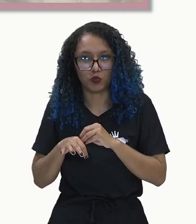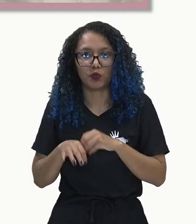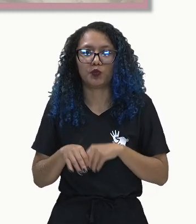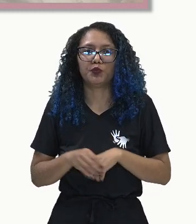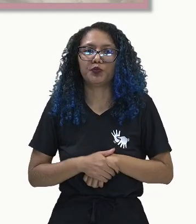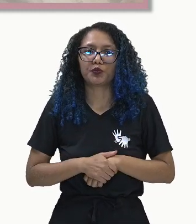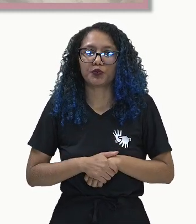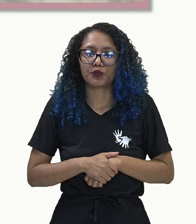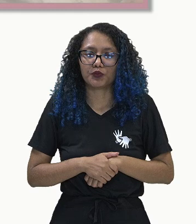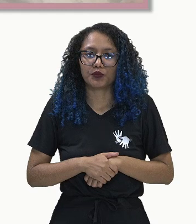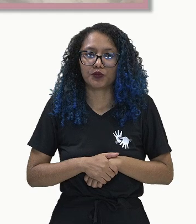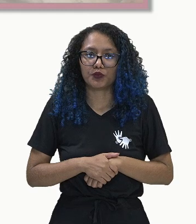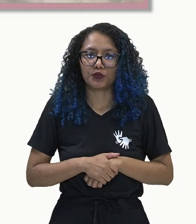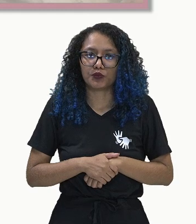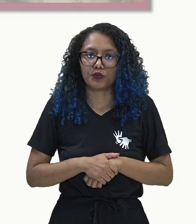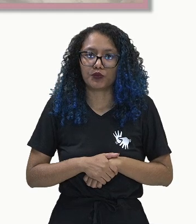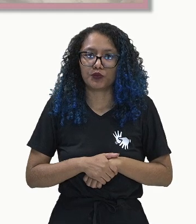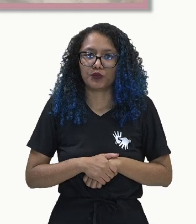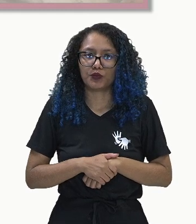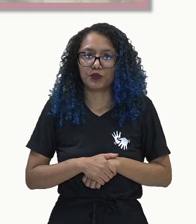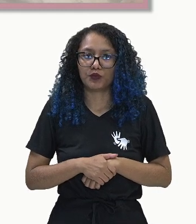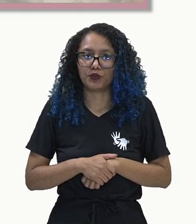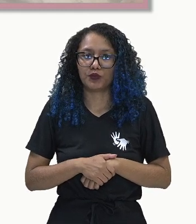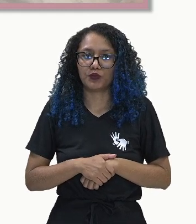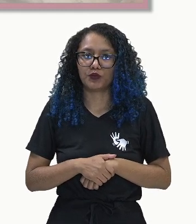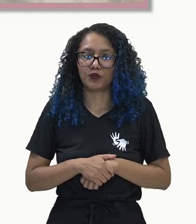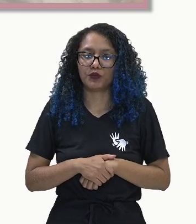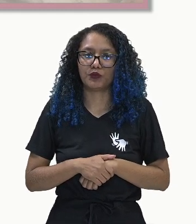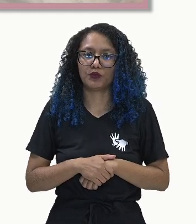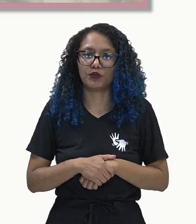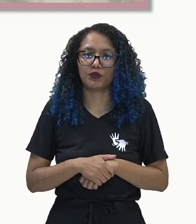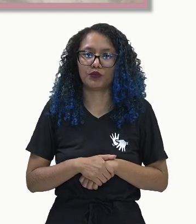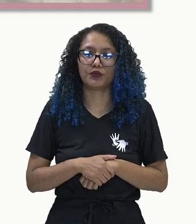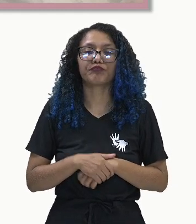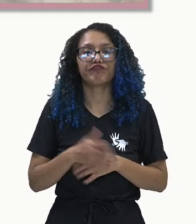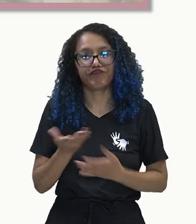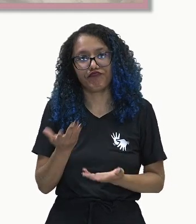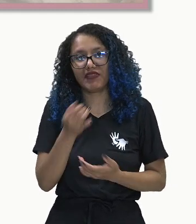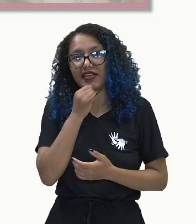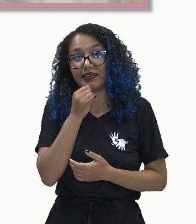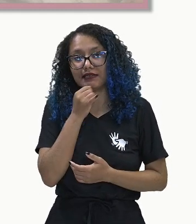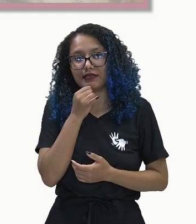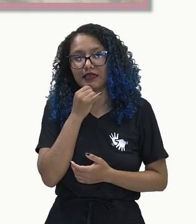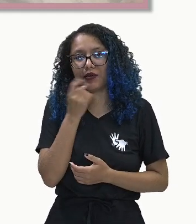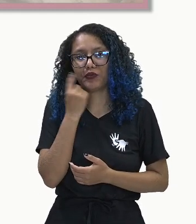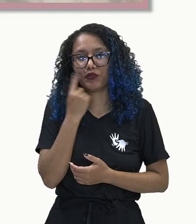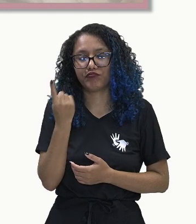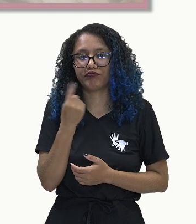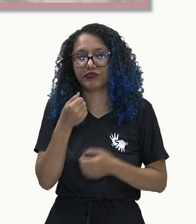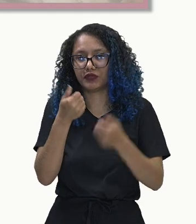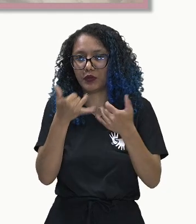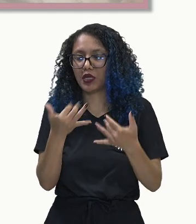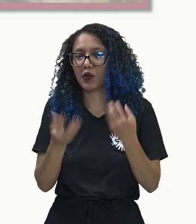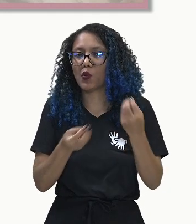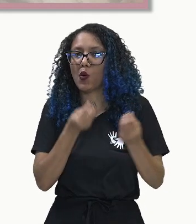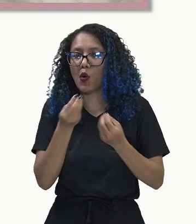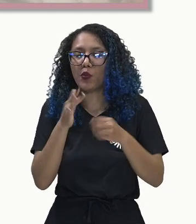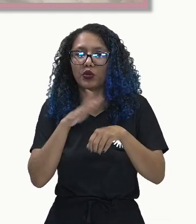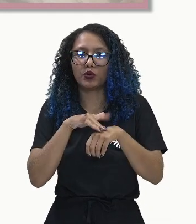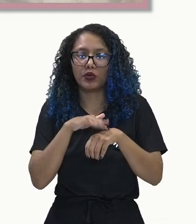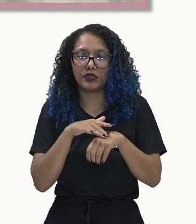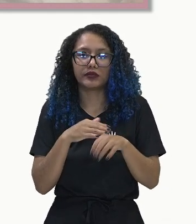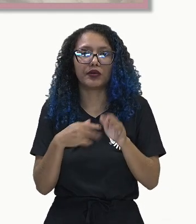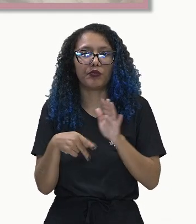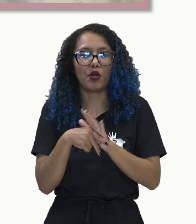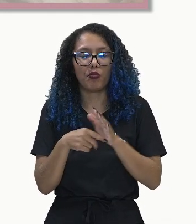E é isso. Nós temos aí dois exemplos bem claros falando um pouquinho sobre essas doenças do sistema